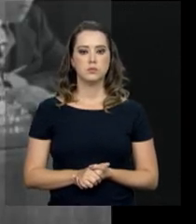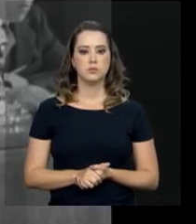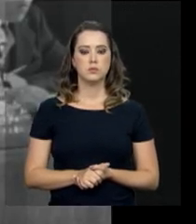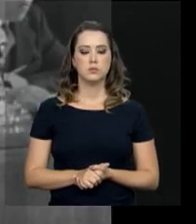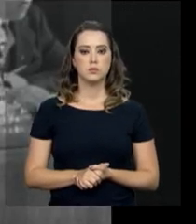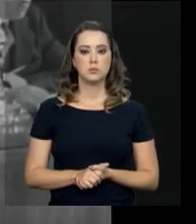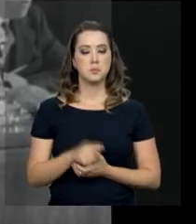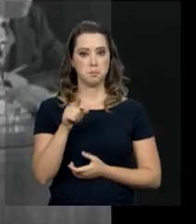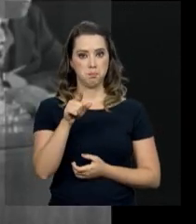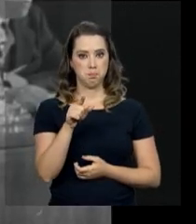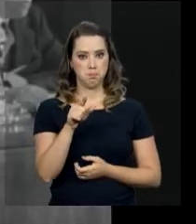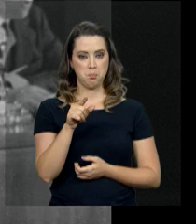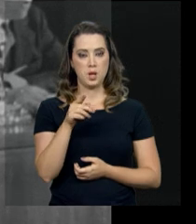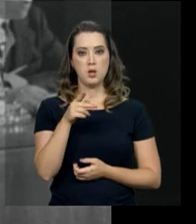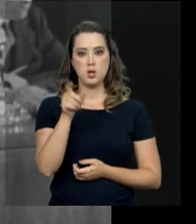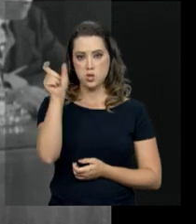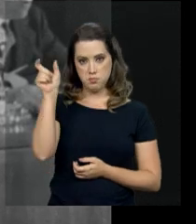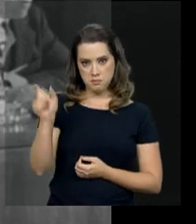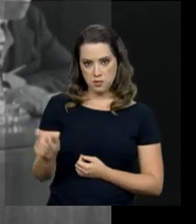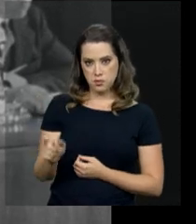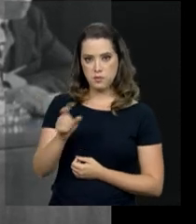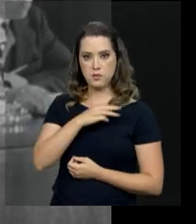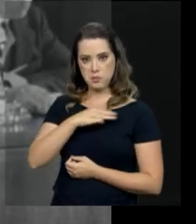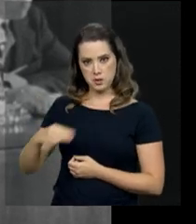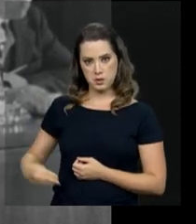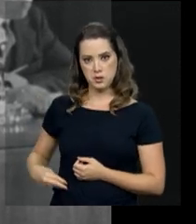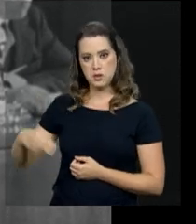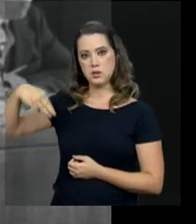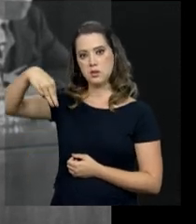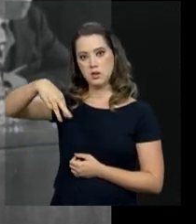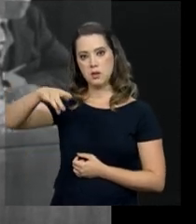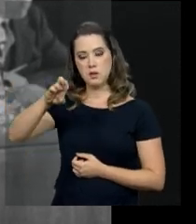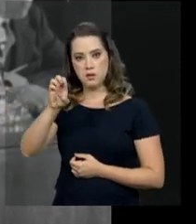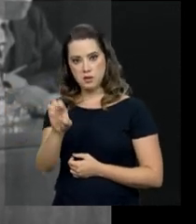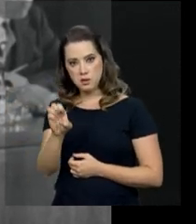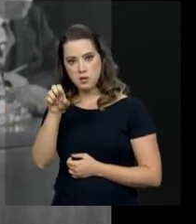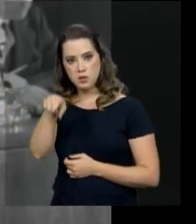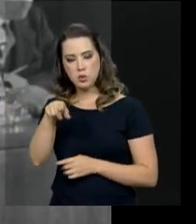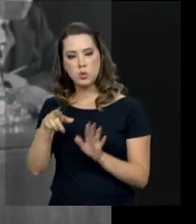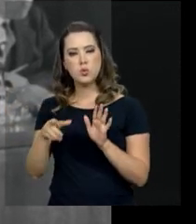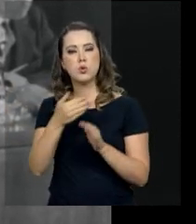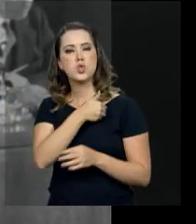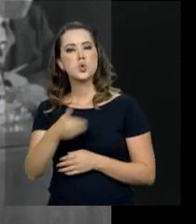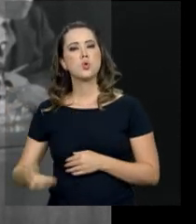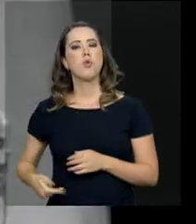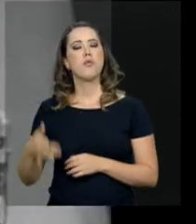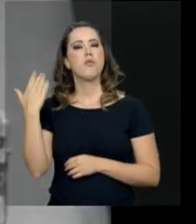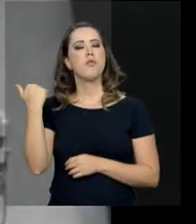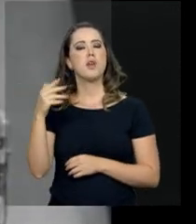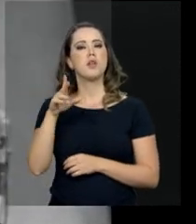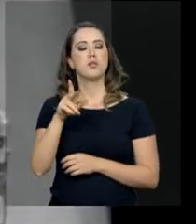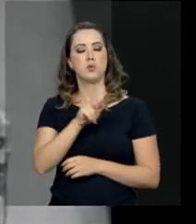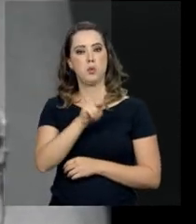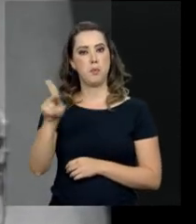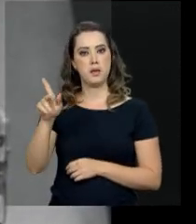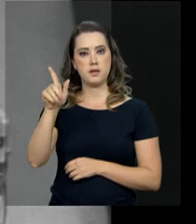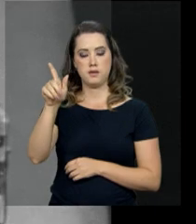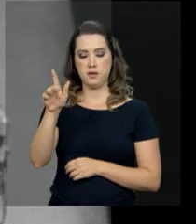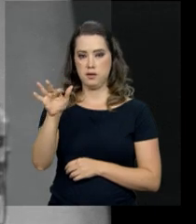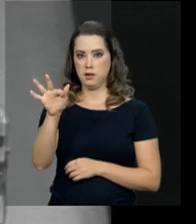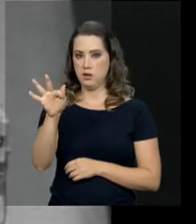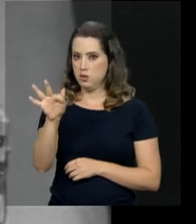Oswaldo Aranha foi ministro das Relações Exteriores do Brasil durante o governo de Getúlio Vargas, entre 1938